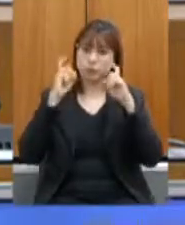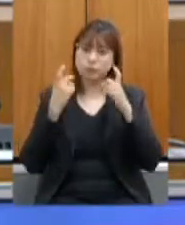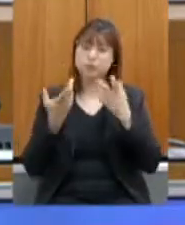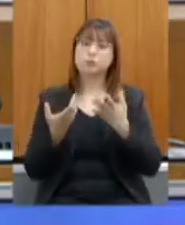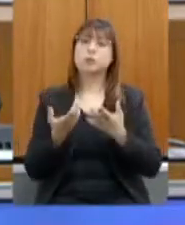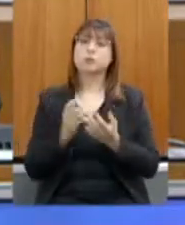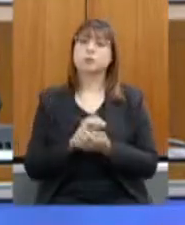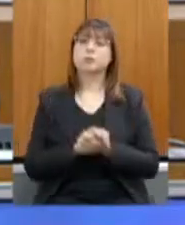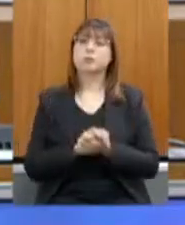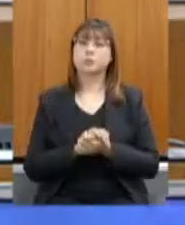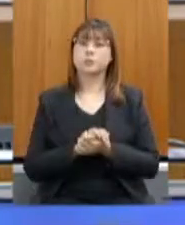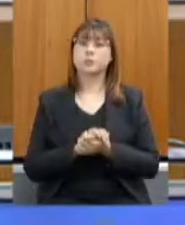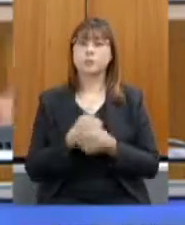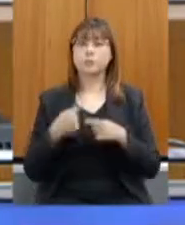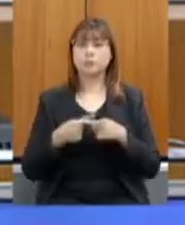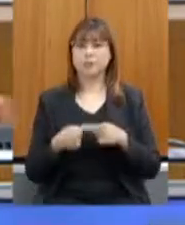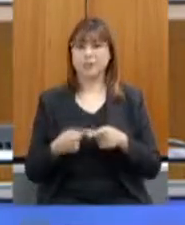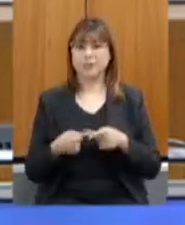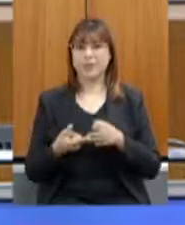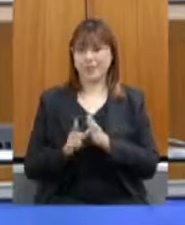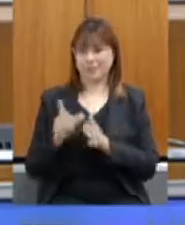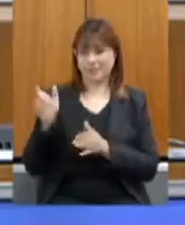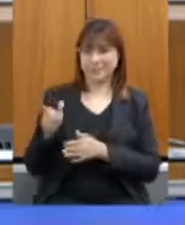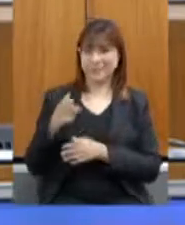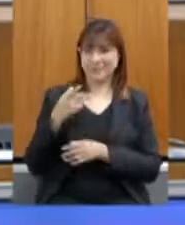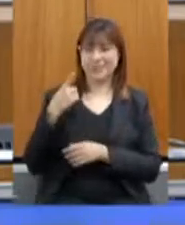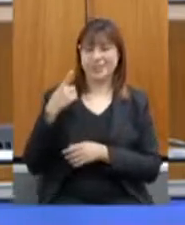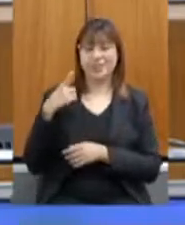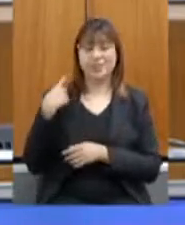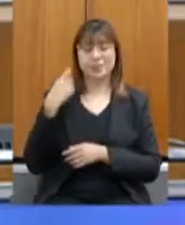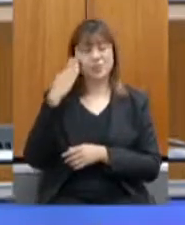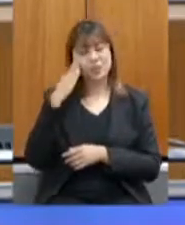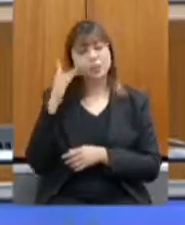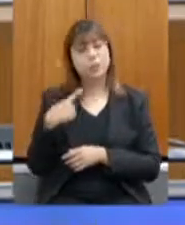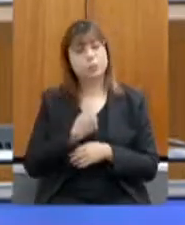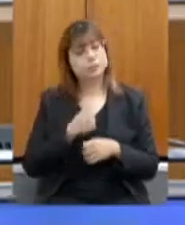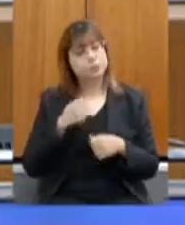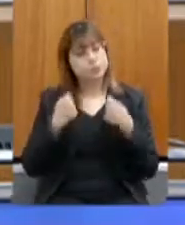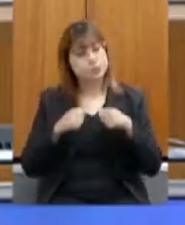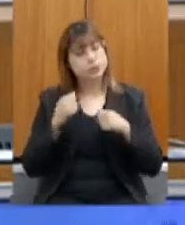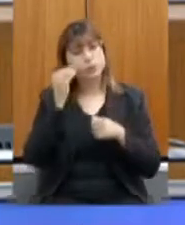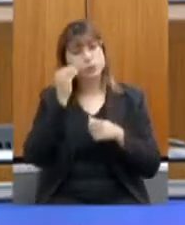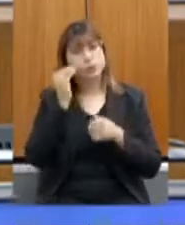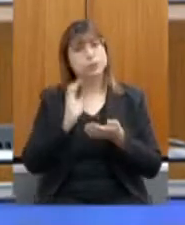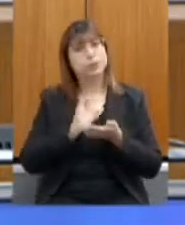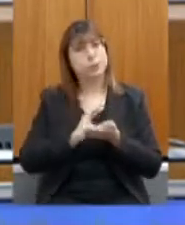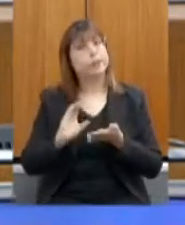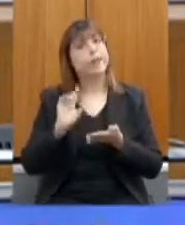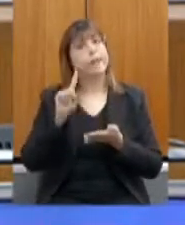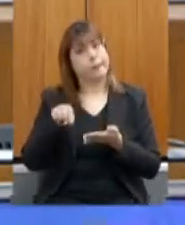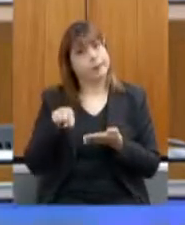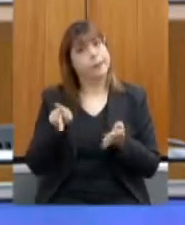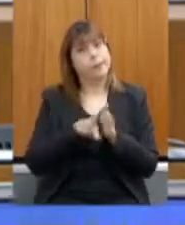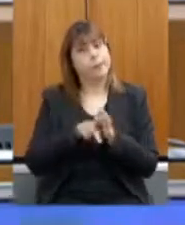Cultura, porque, como diz o deputado, bem sabe, a gente tem que buscar esses recursos no governo federal.